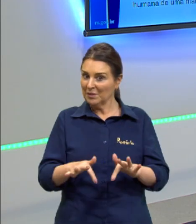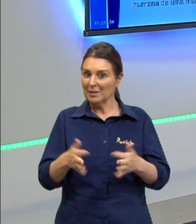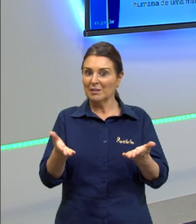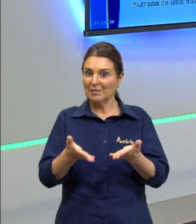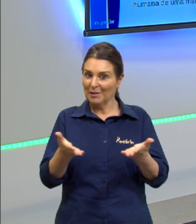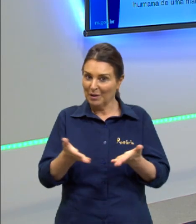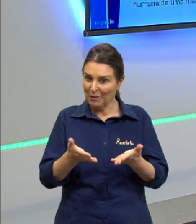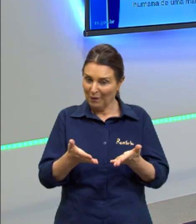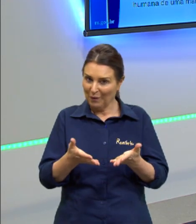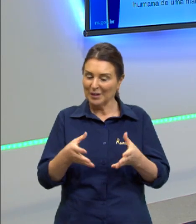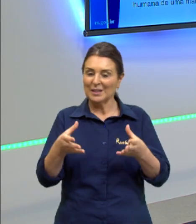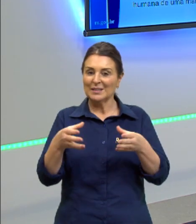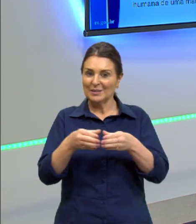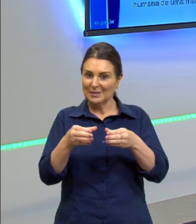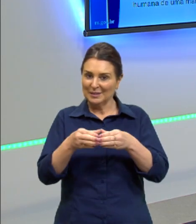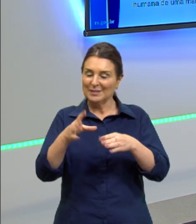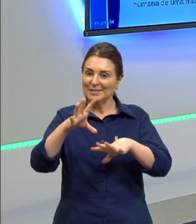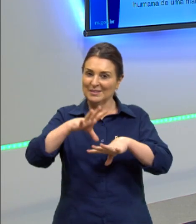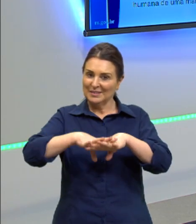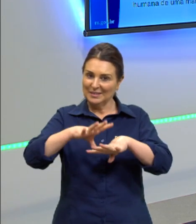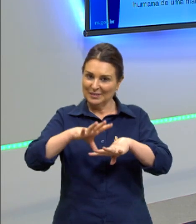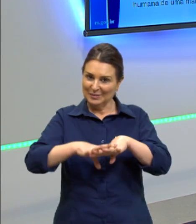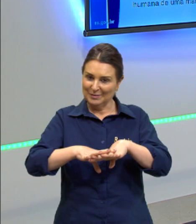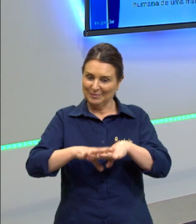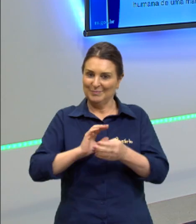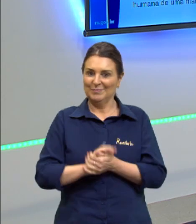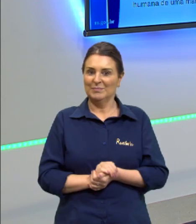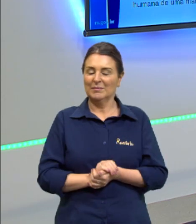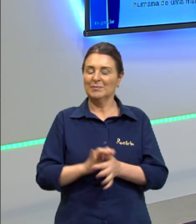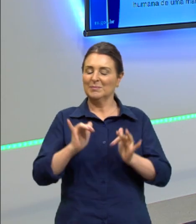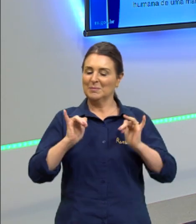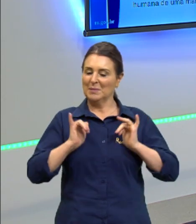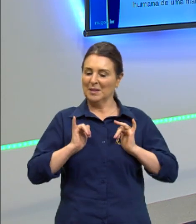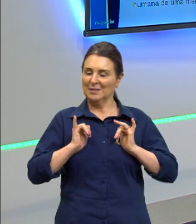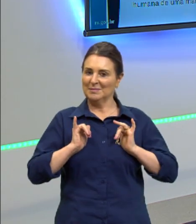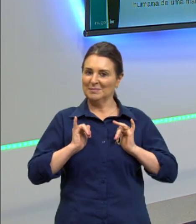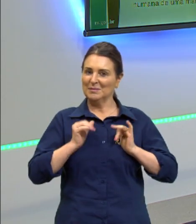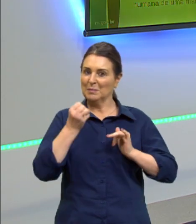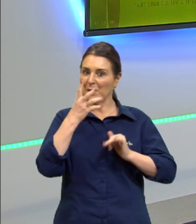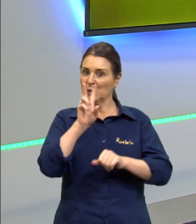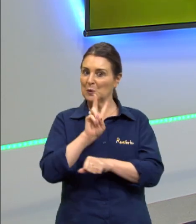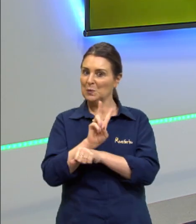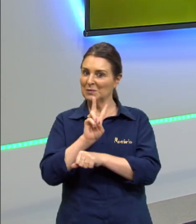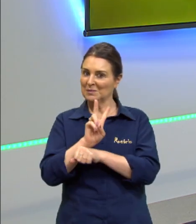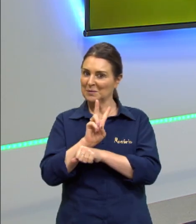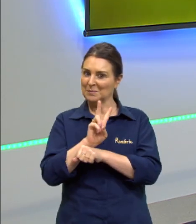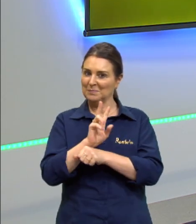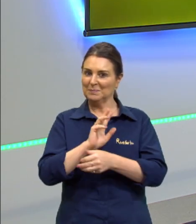nesse bloco de estudos fiquem bem descanse e cuidem-se